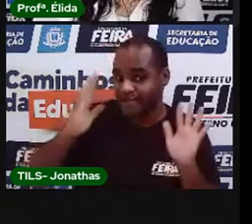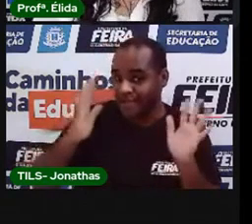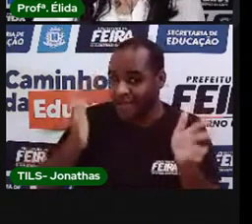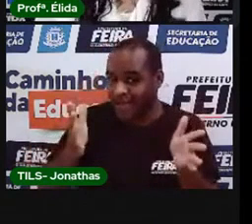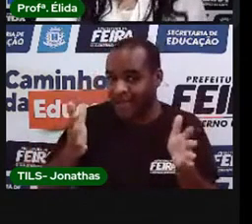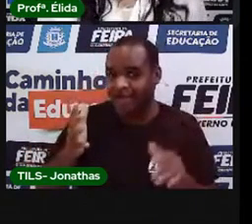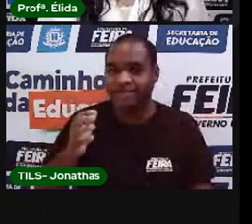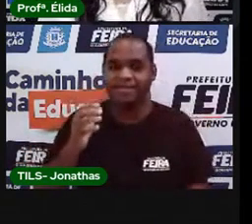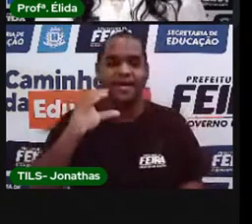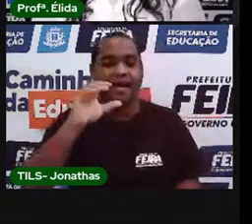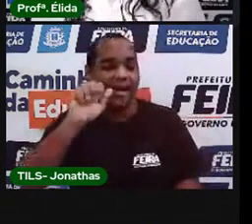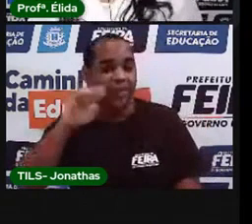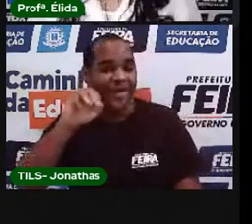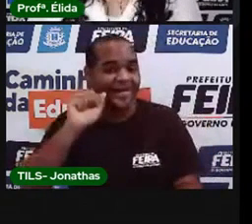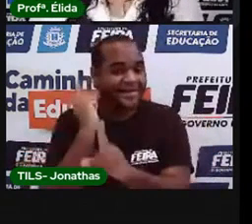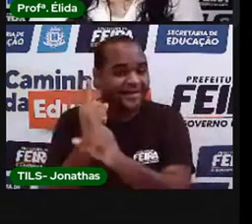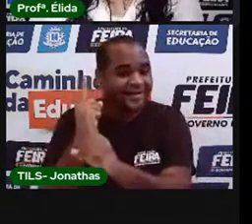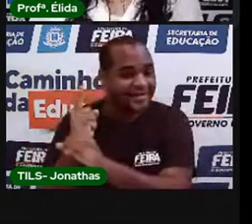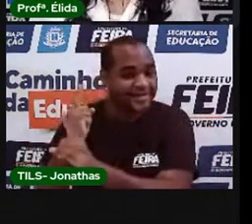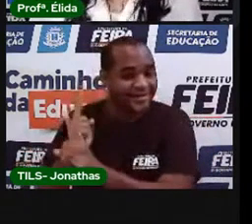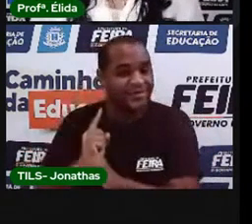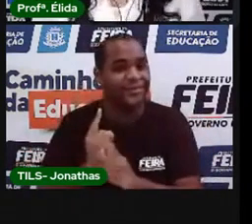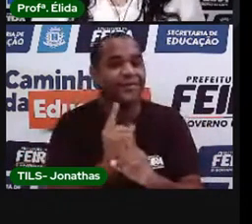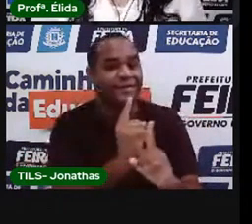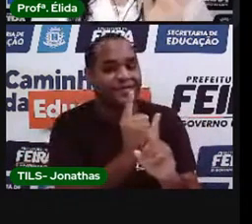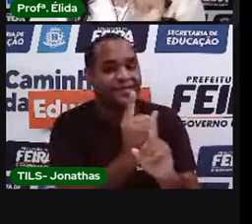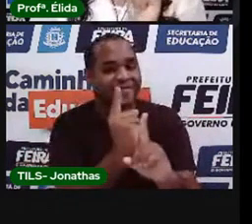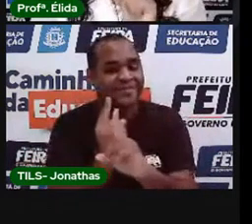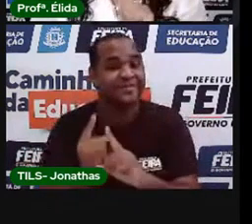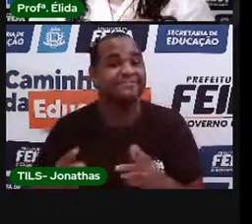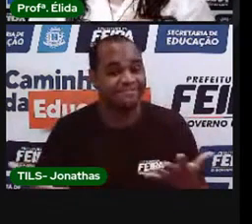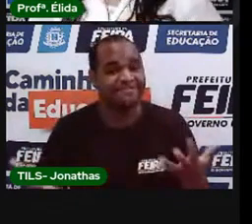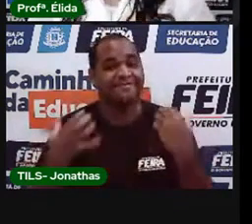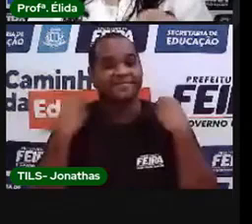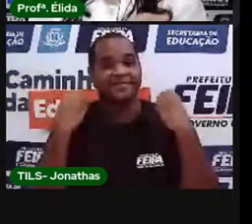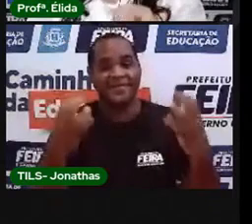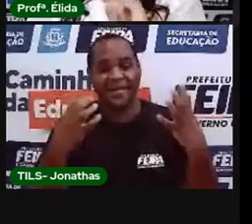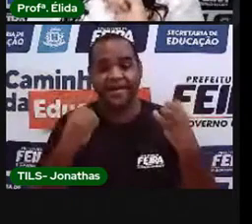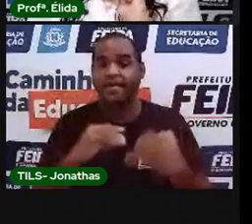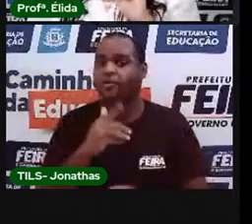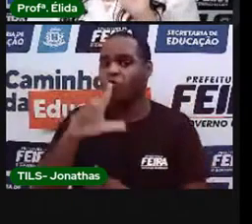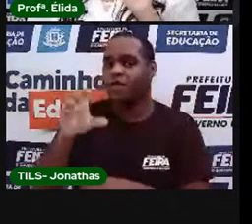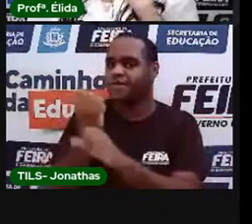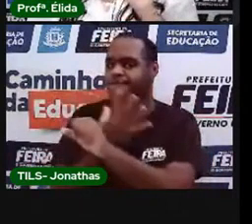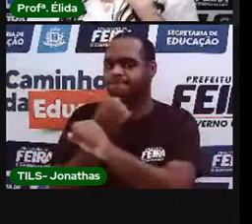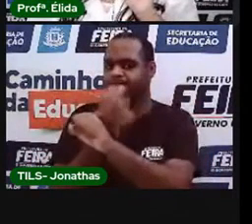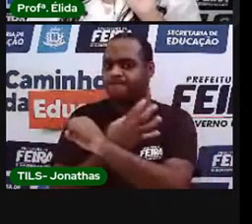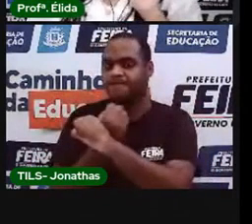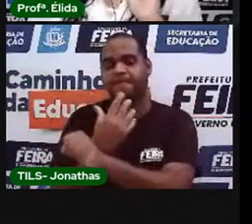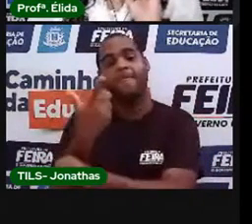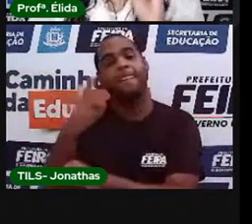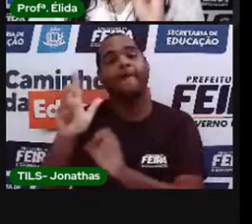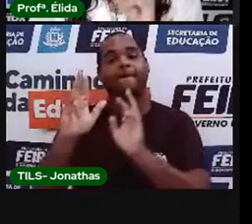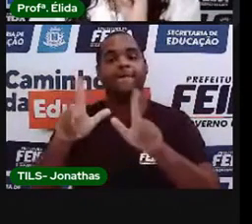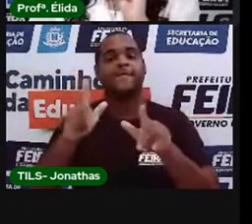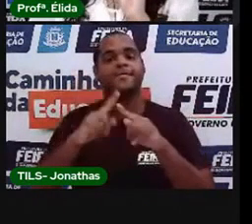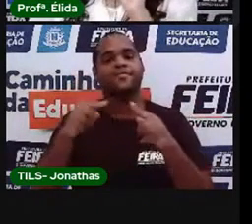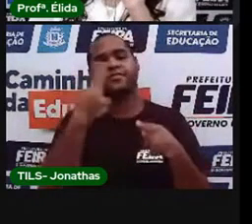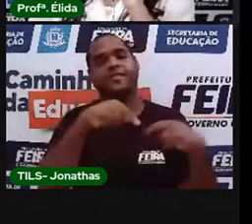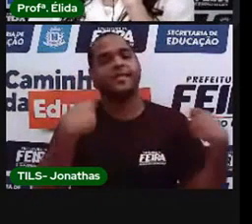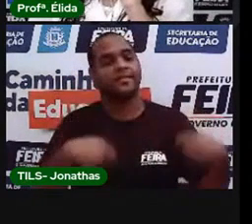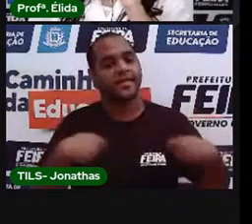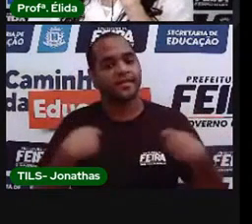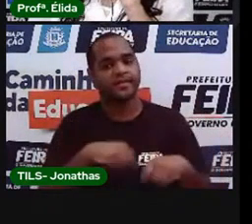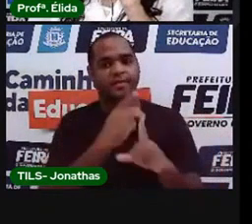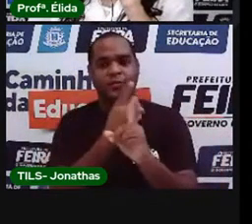Achamos a palavra calma. E agora, qual foi a emoção que restou que a gente precisa